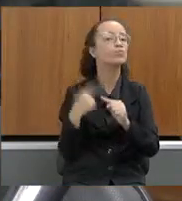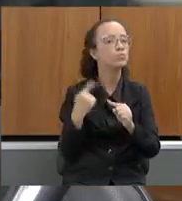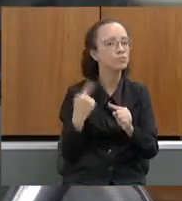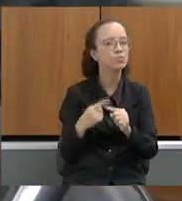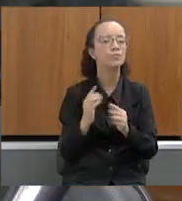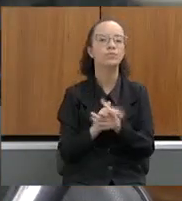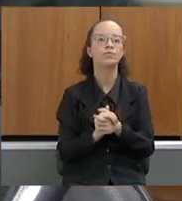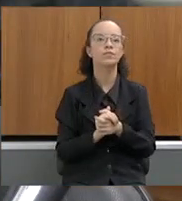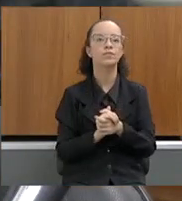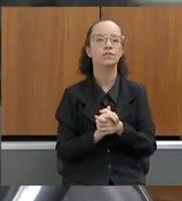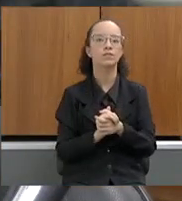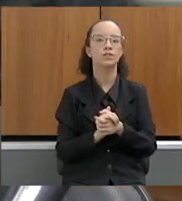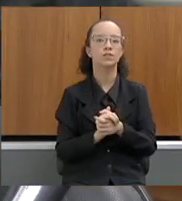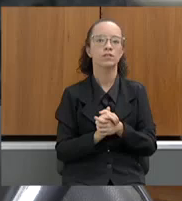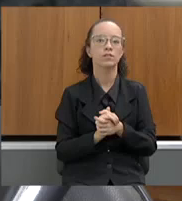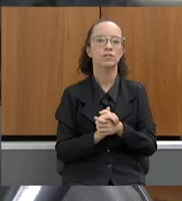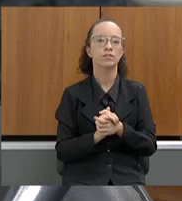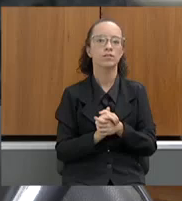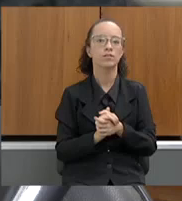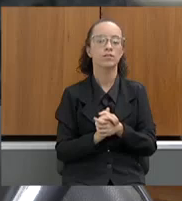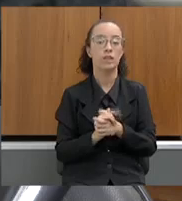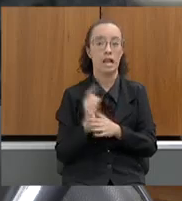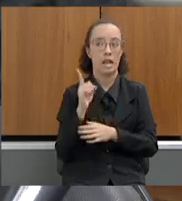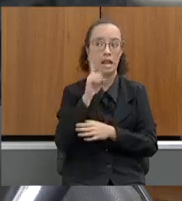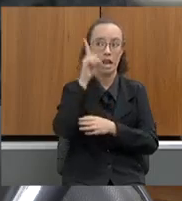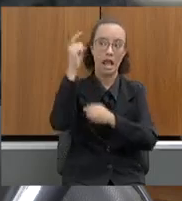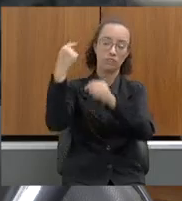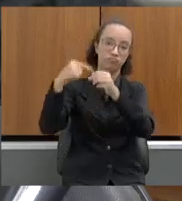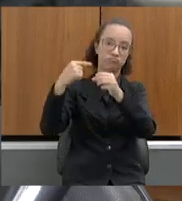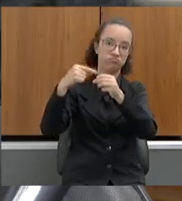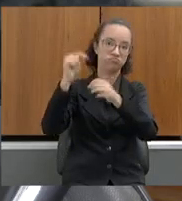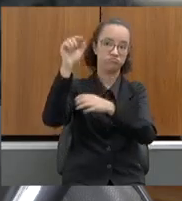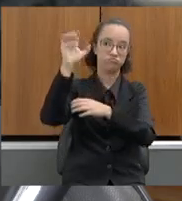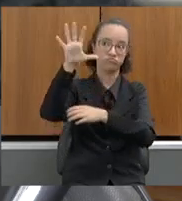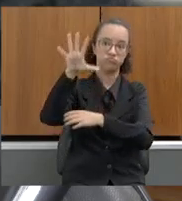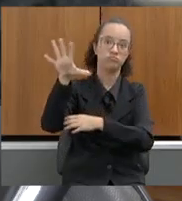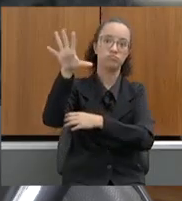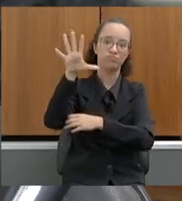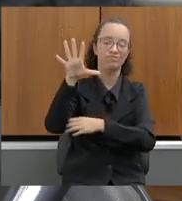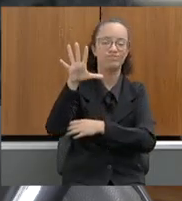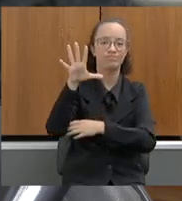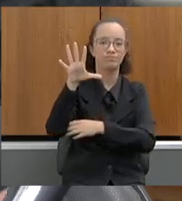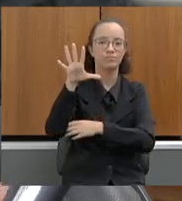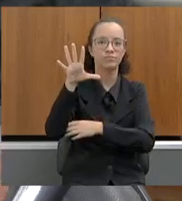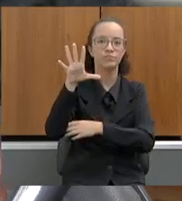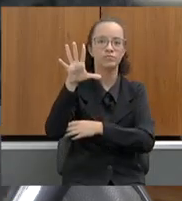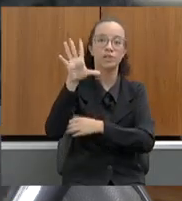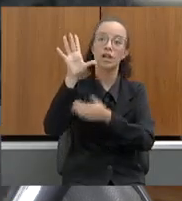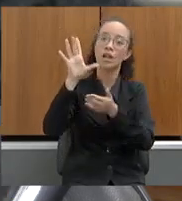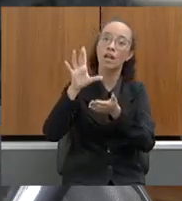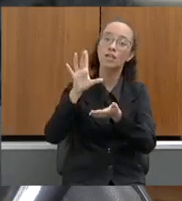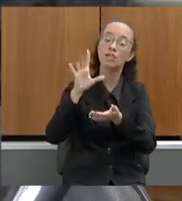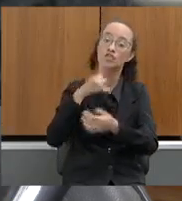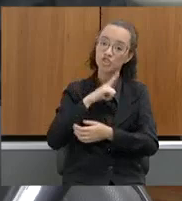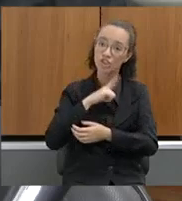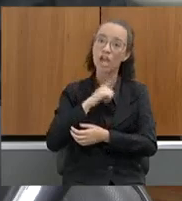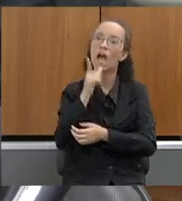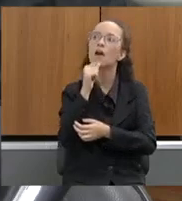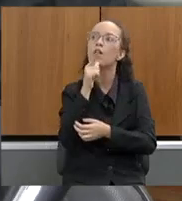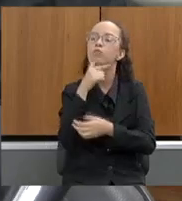Doce, nós fizemos uma realidade, presidente, que nós tínhamos abundância de água,